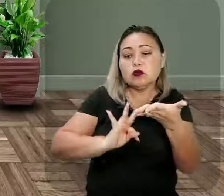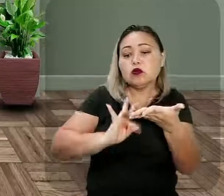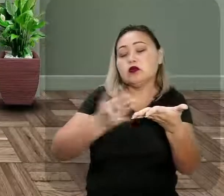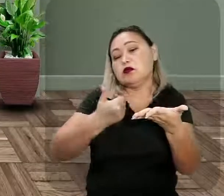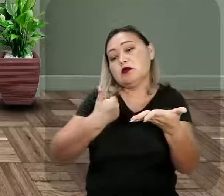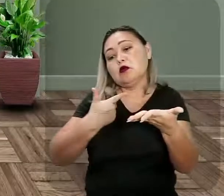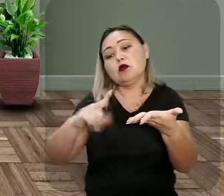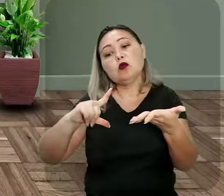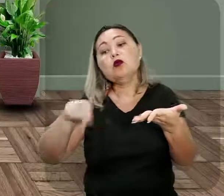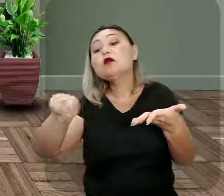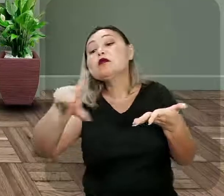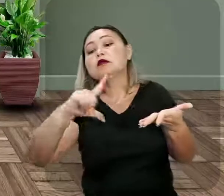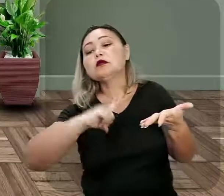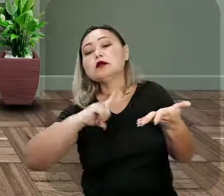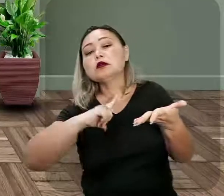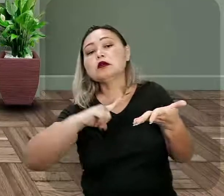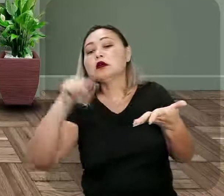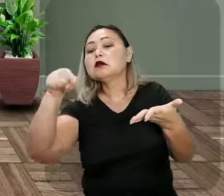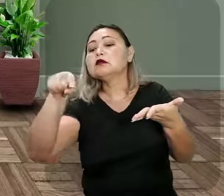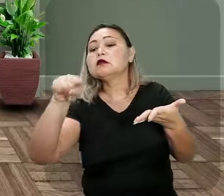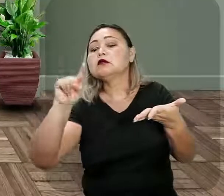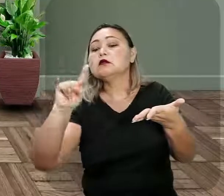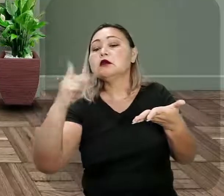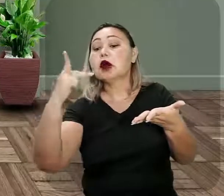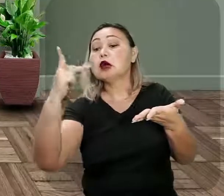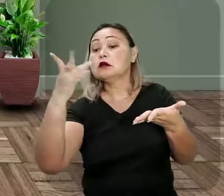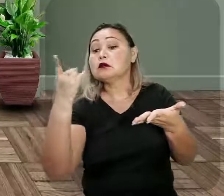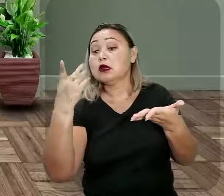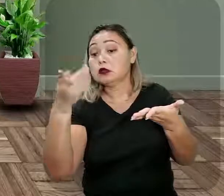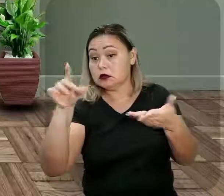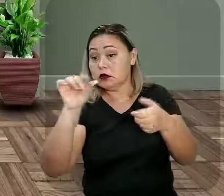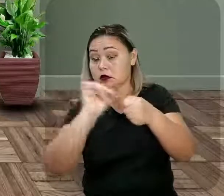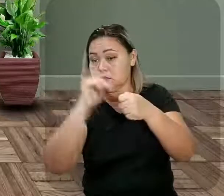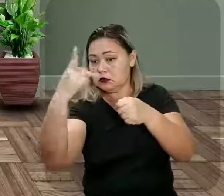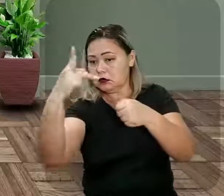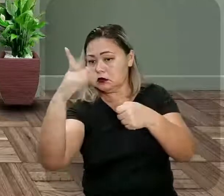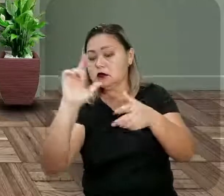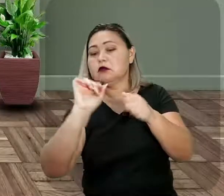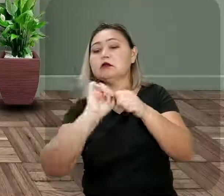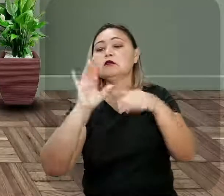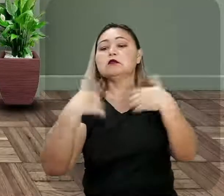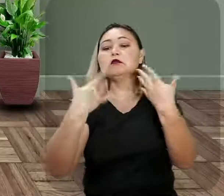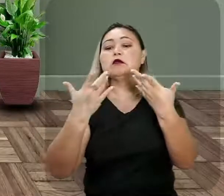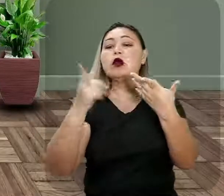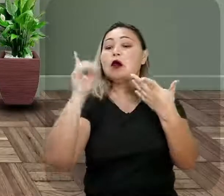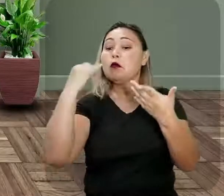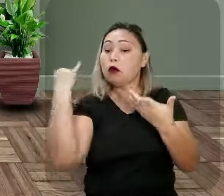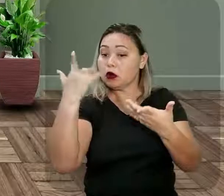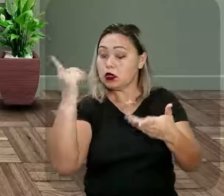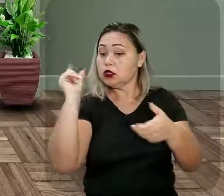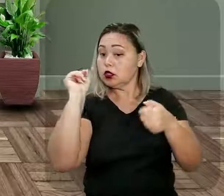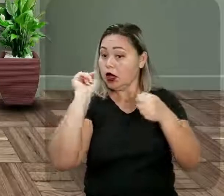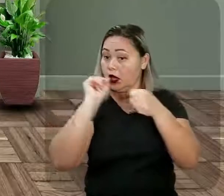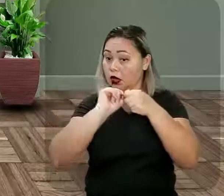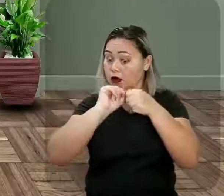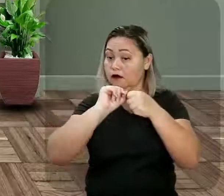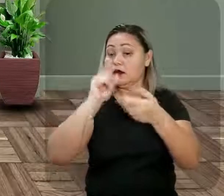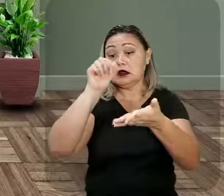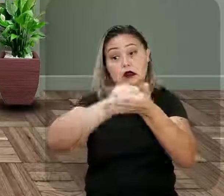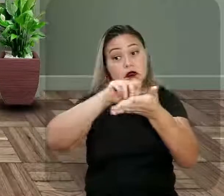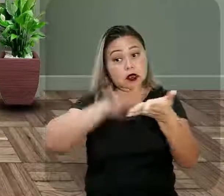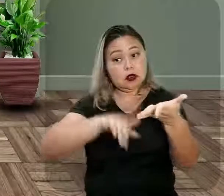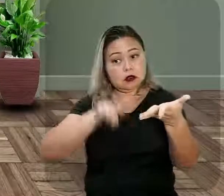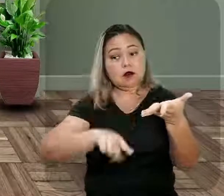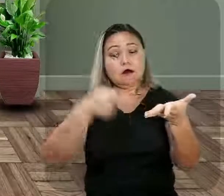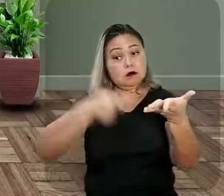o que você tiver, você aí dentro da sua realidade, o importante é produzir, é cumprir a atividade,